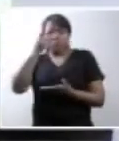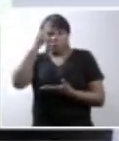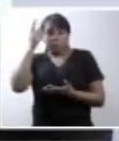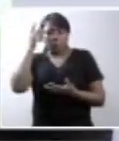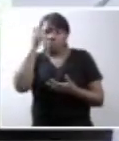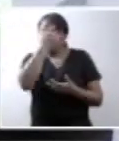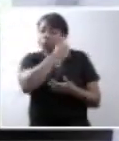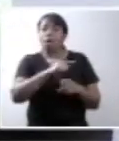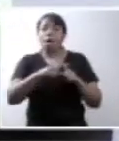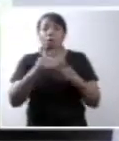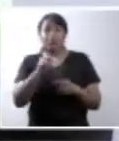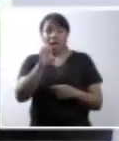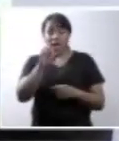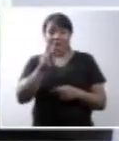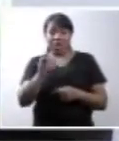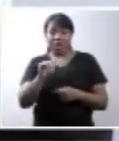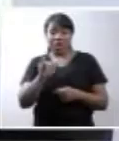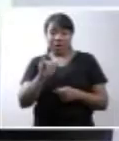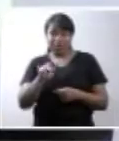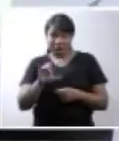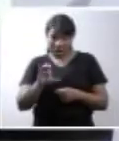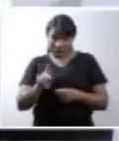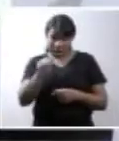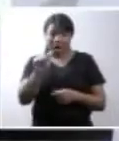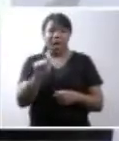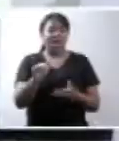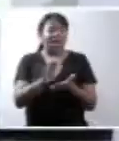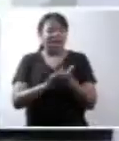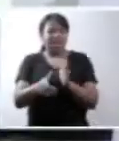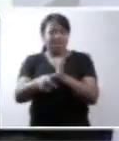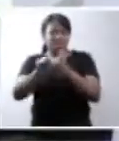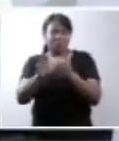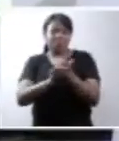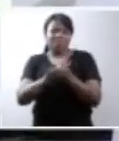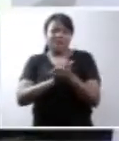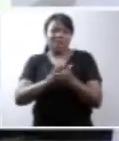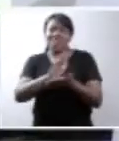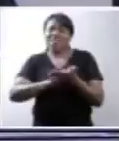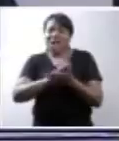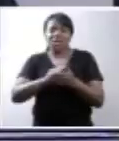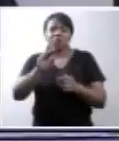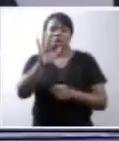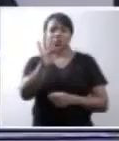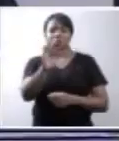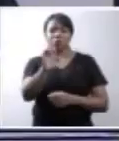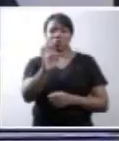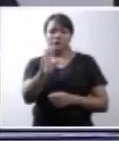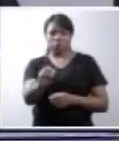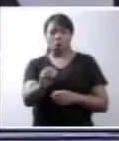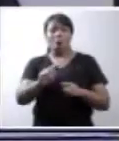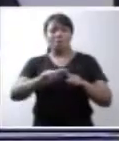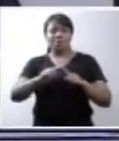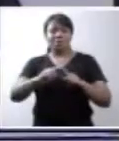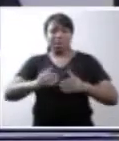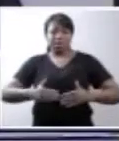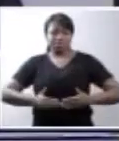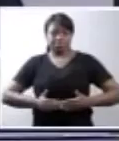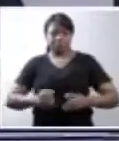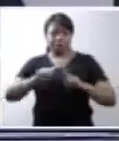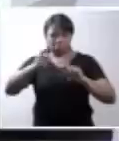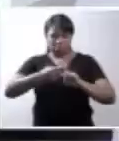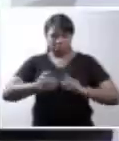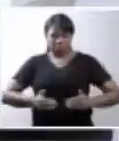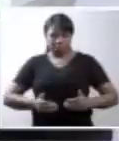se ela não tivesse feito antecipação, nada ia mudar no feto. Ele só ia crescer, mas do mesmo jeito.